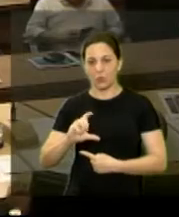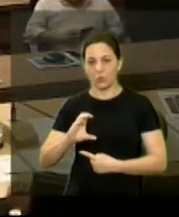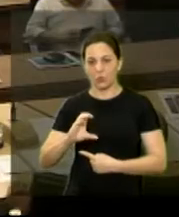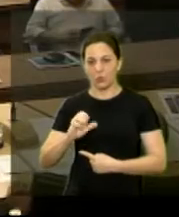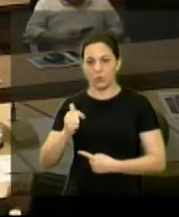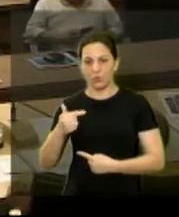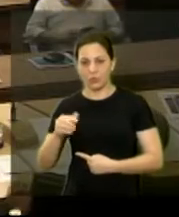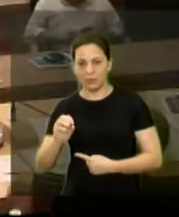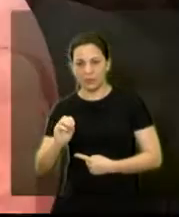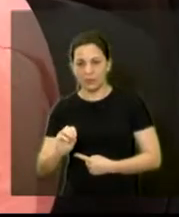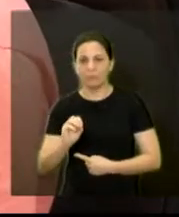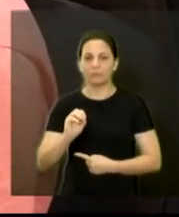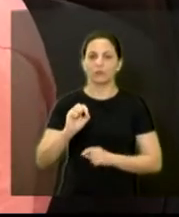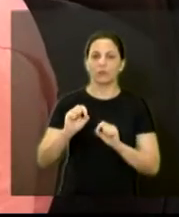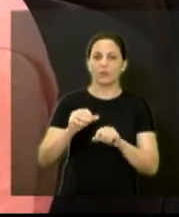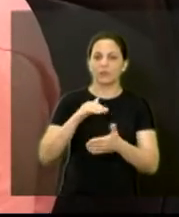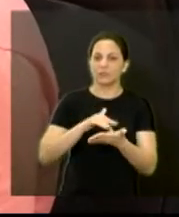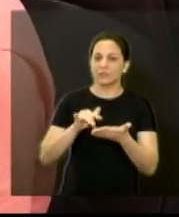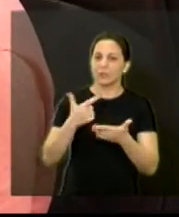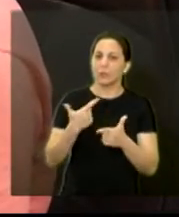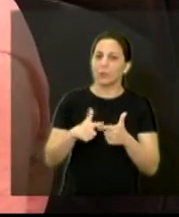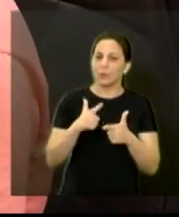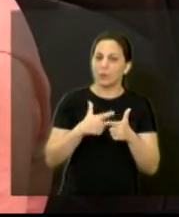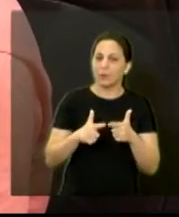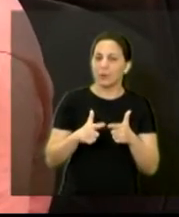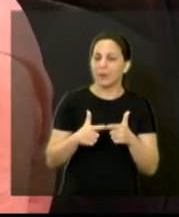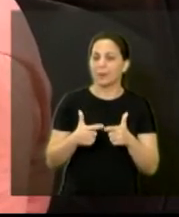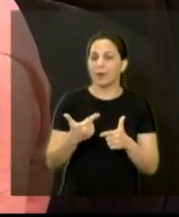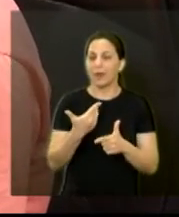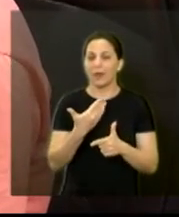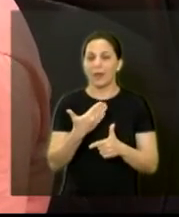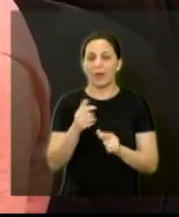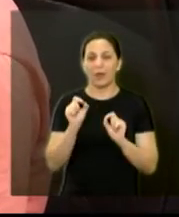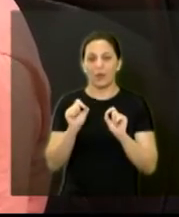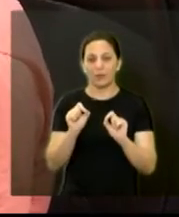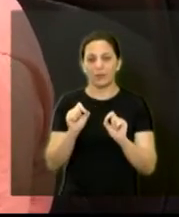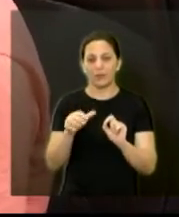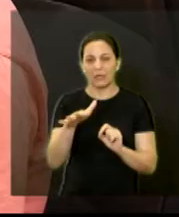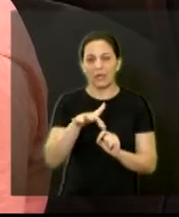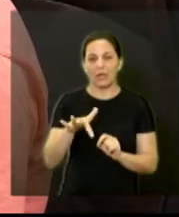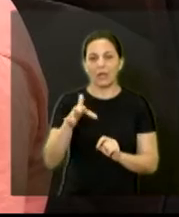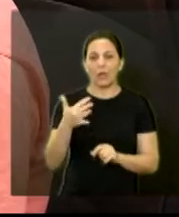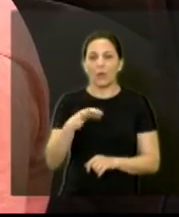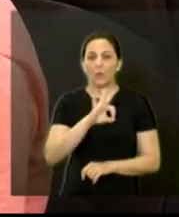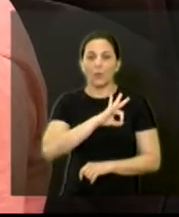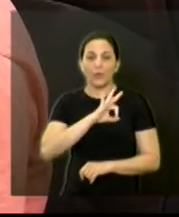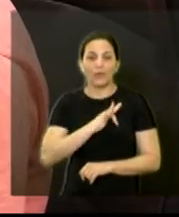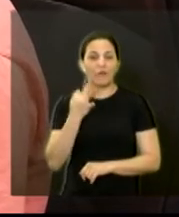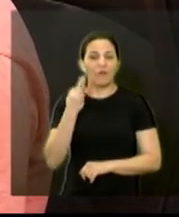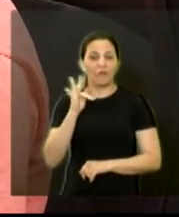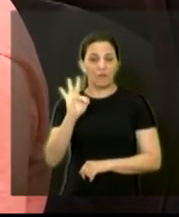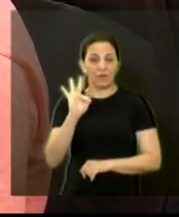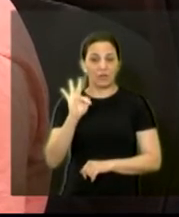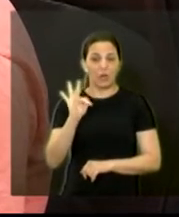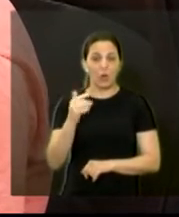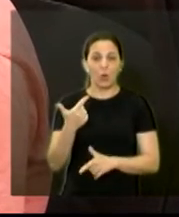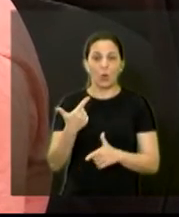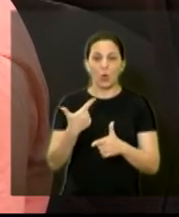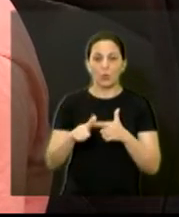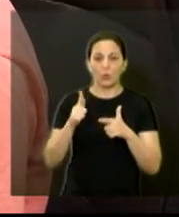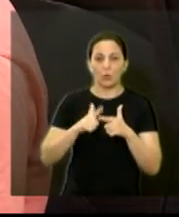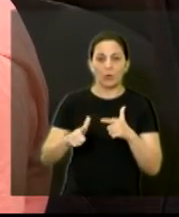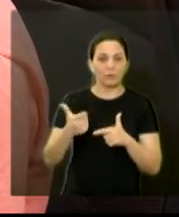secretaria teve um problema foi a polícia federal tudo nós não nós não temos os problemas que existiam